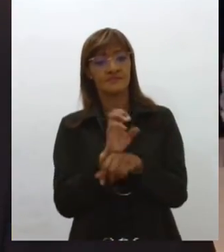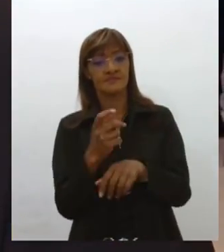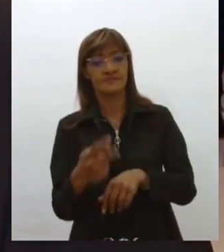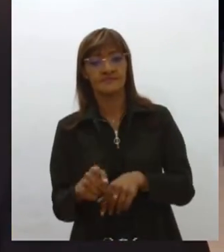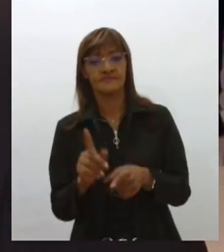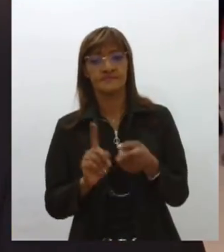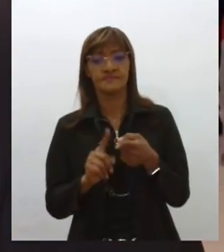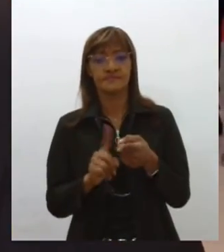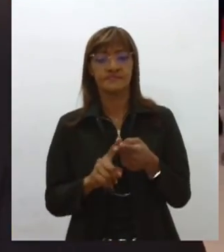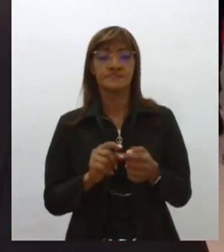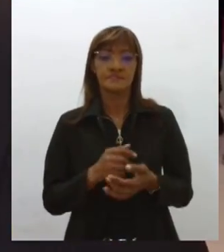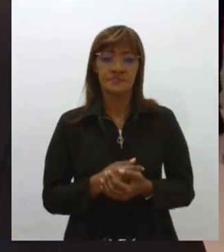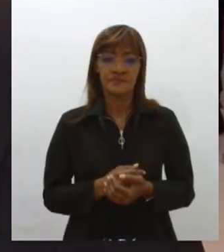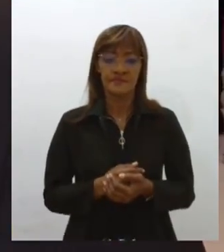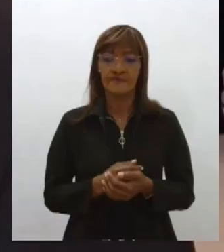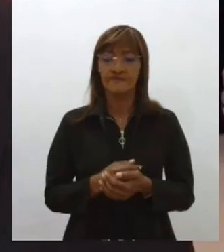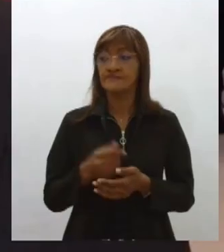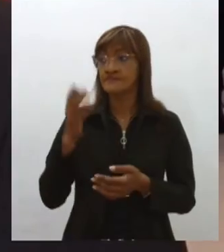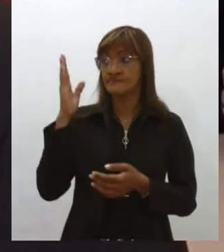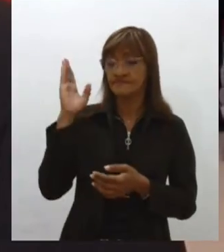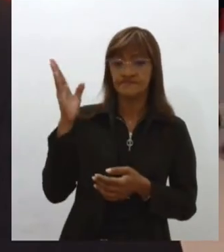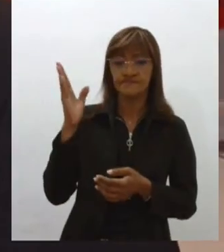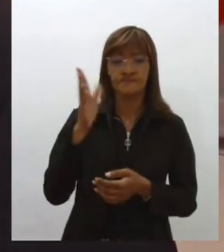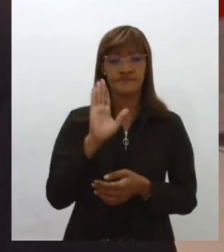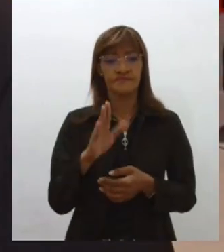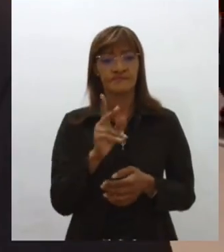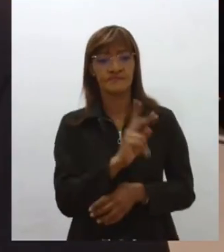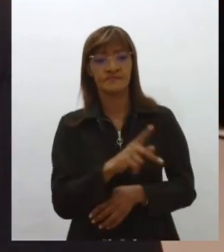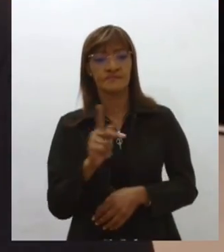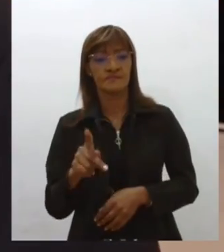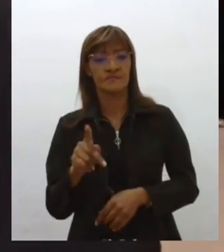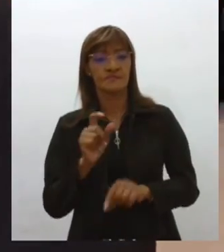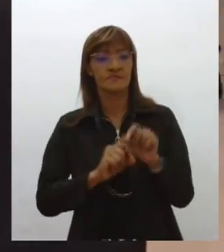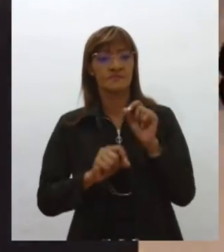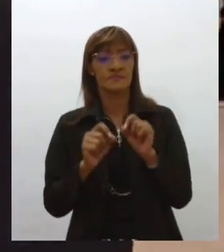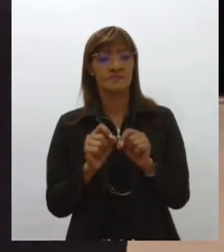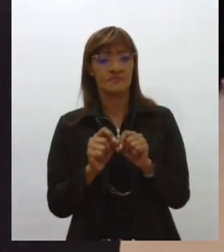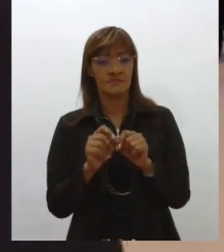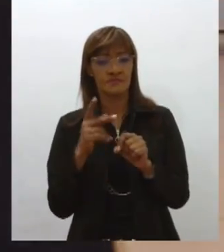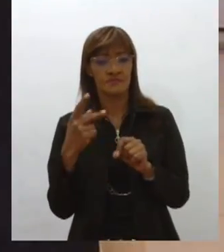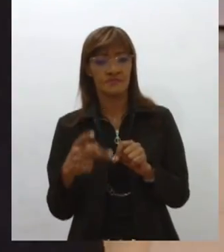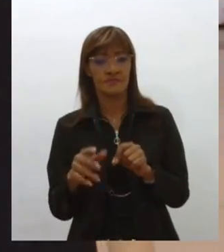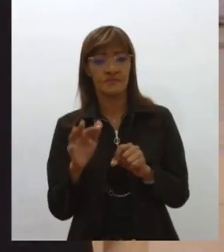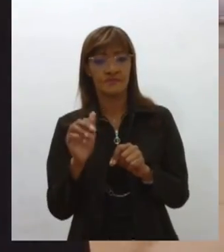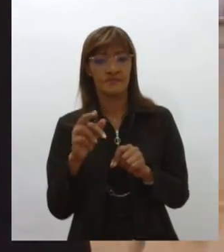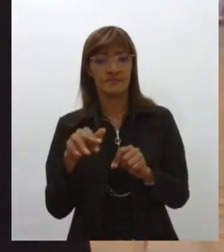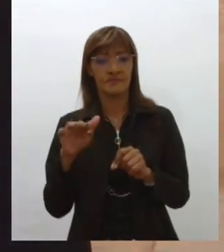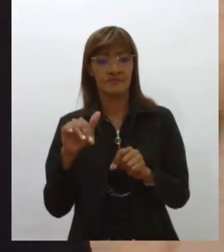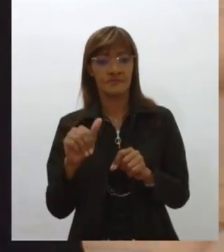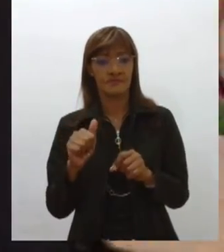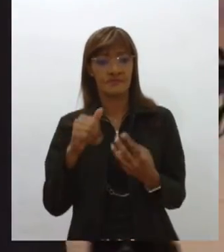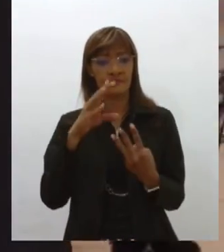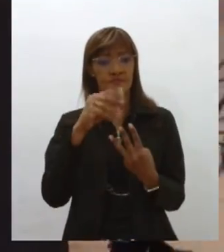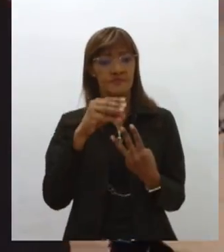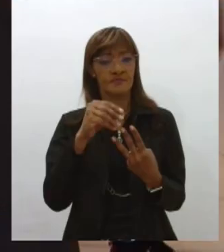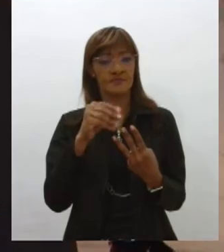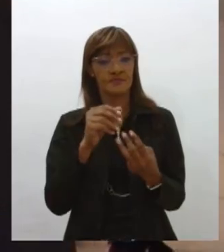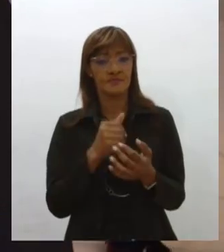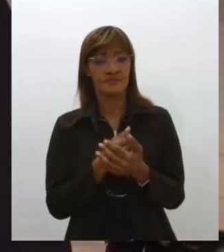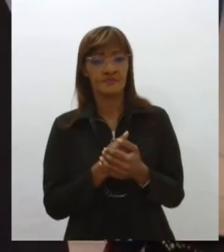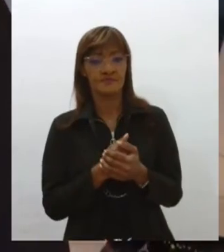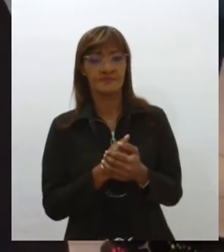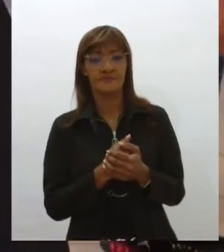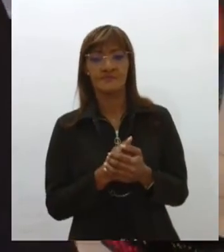homenageados está Lisandro Borges, professor do Departamento de Farmácia da Universidade Federal de Sergipe, que tem atuado de forma